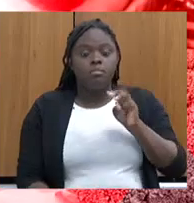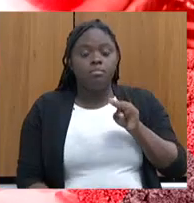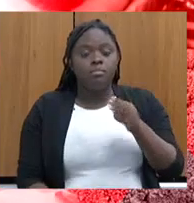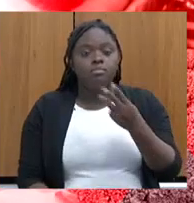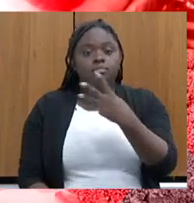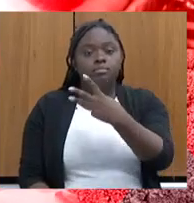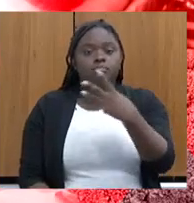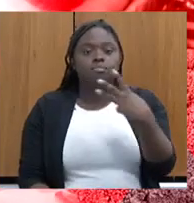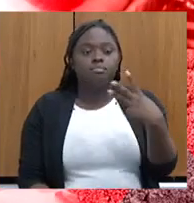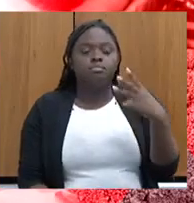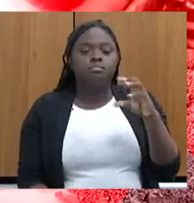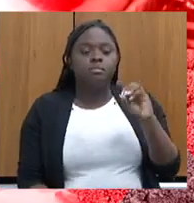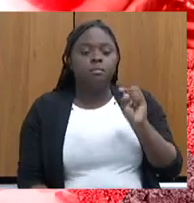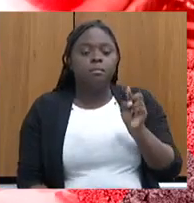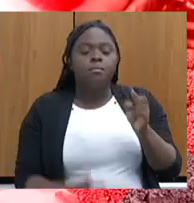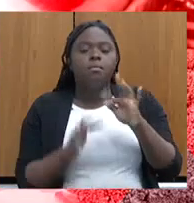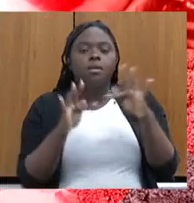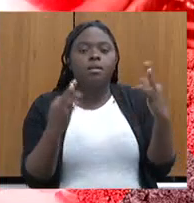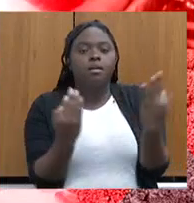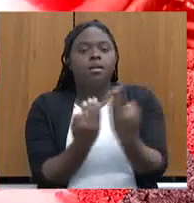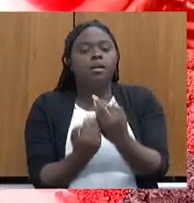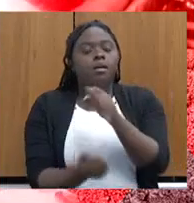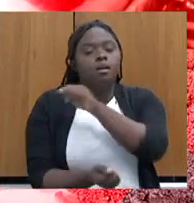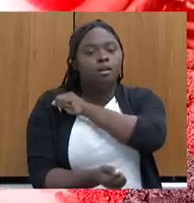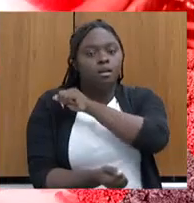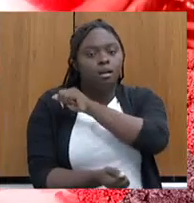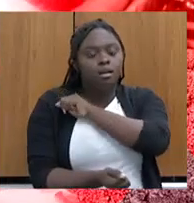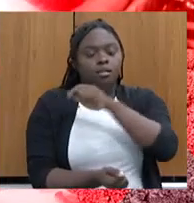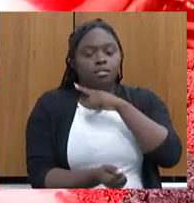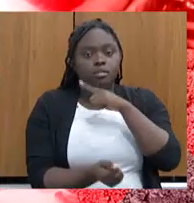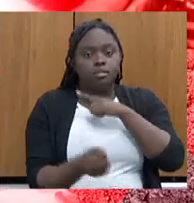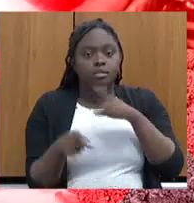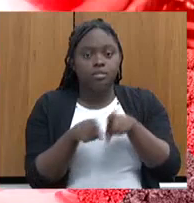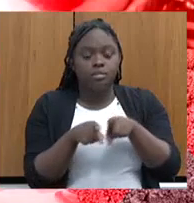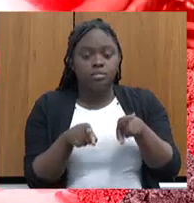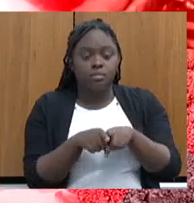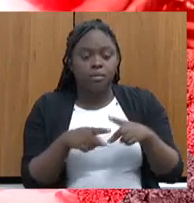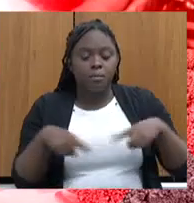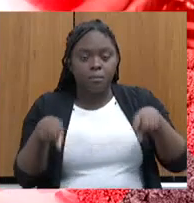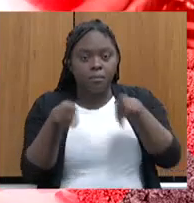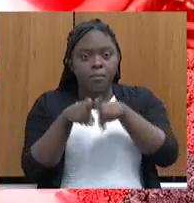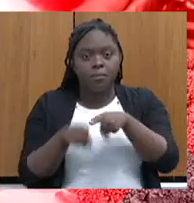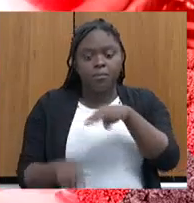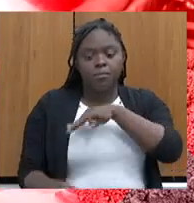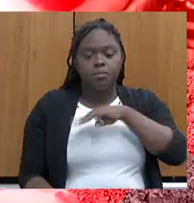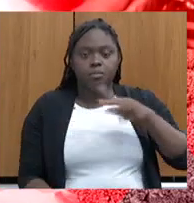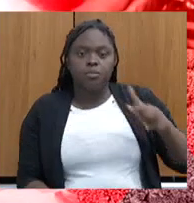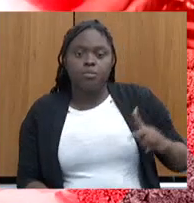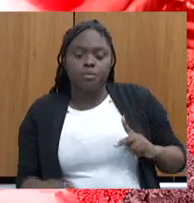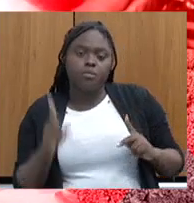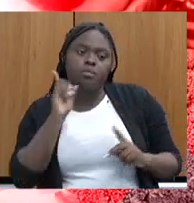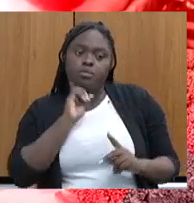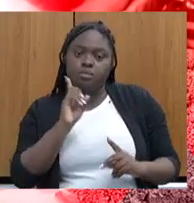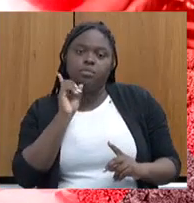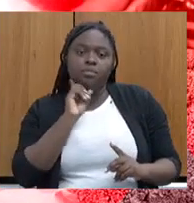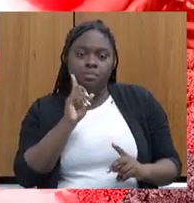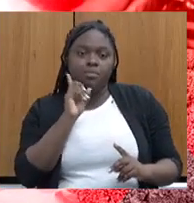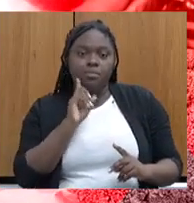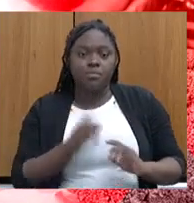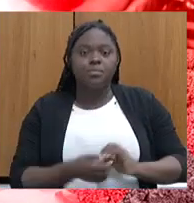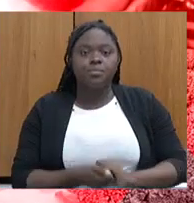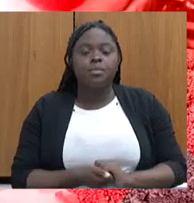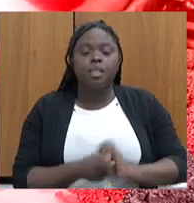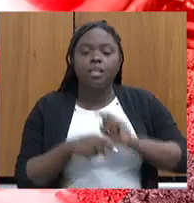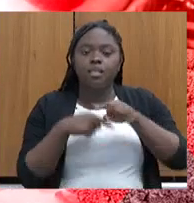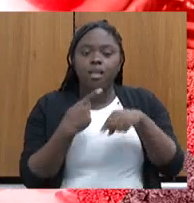famílias que tinham alunos e uma parceria com o Ministério Público de Minas Gerais. Uma parceria, inclusive, inédita. A partir disso